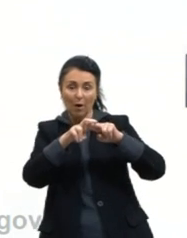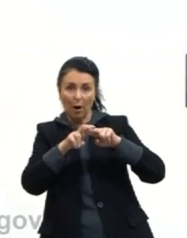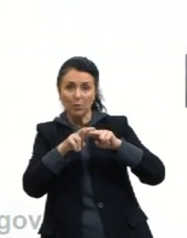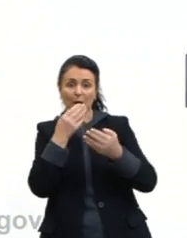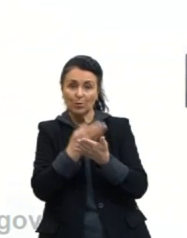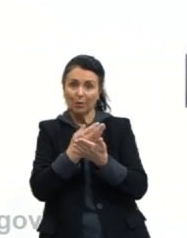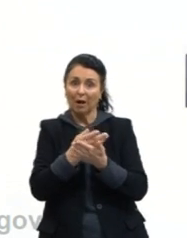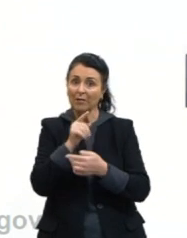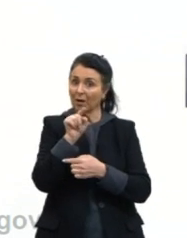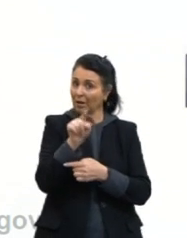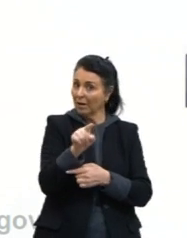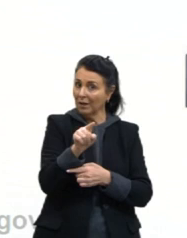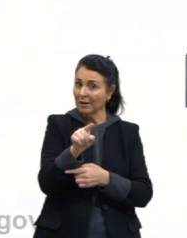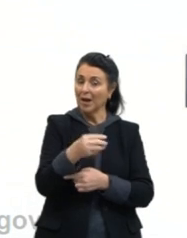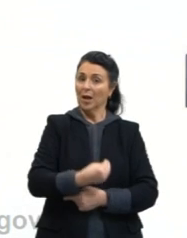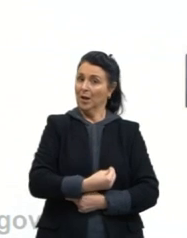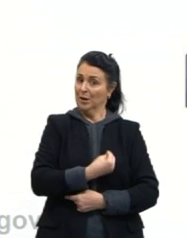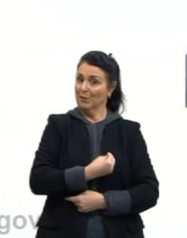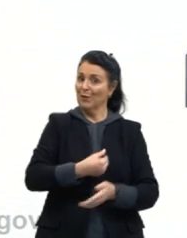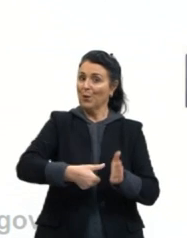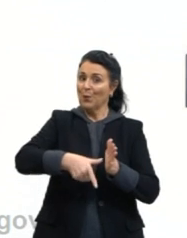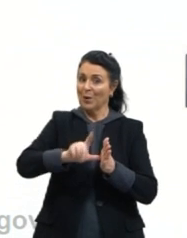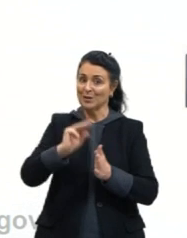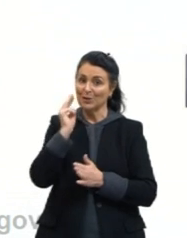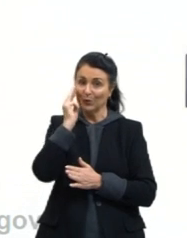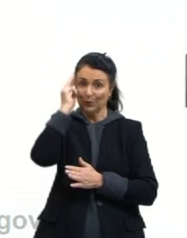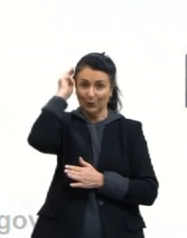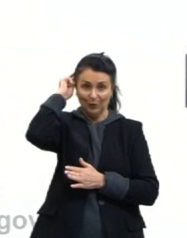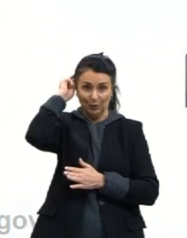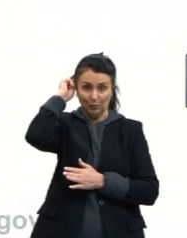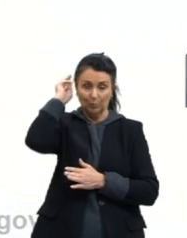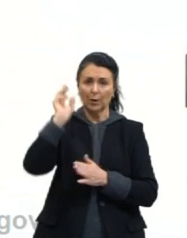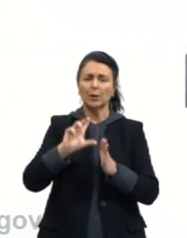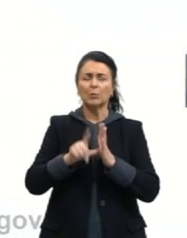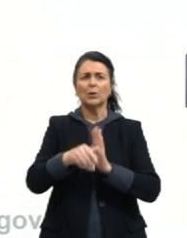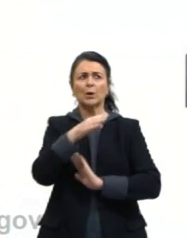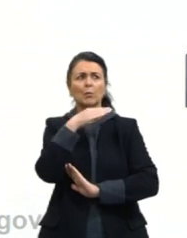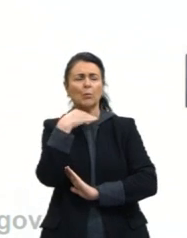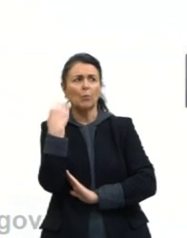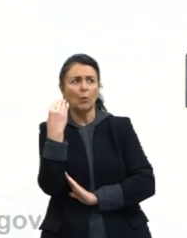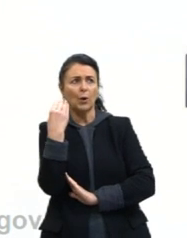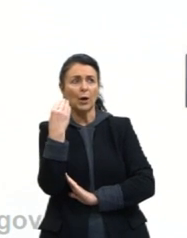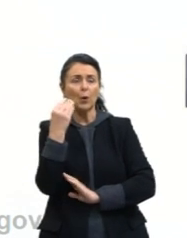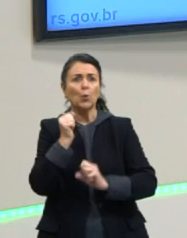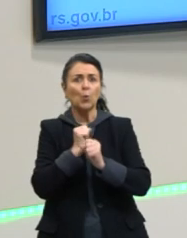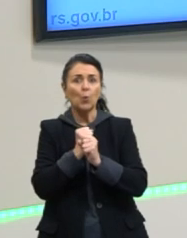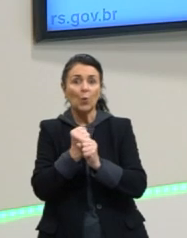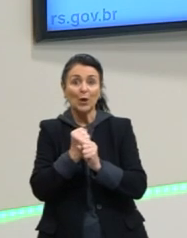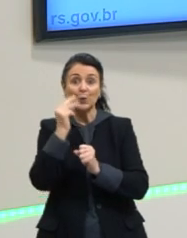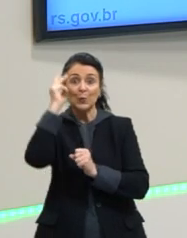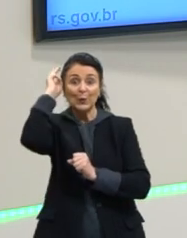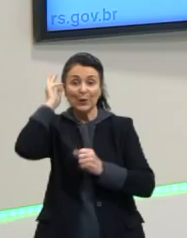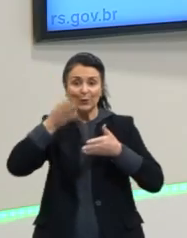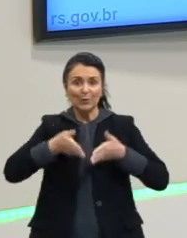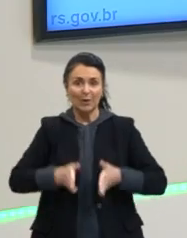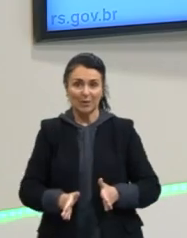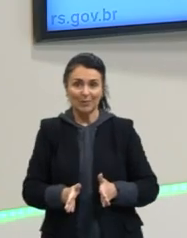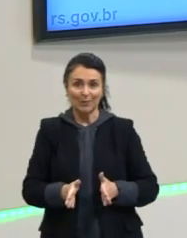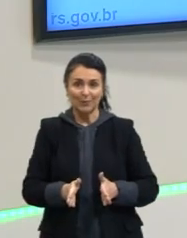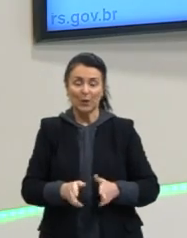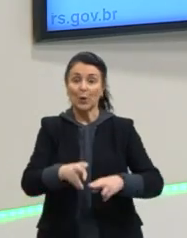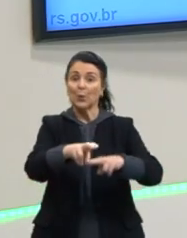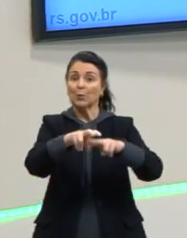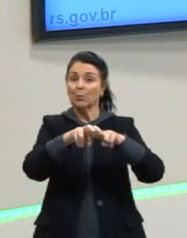Ele foi um cara que viveu antes, né, de Newton, se eu não me engano, ele morreu no ano que o Newton nasceu, tá? Então, não é à toa que